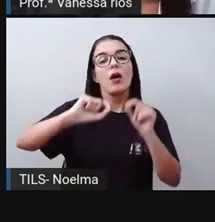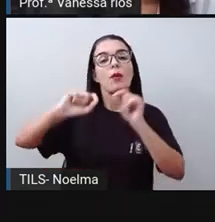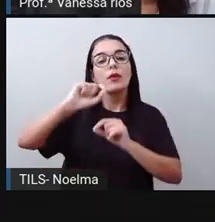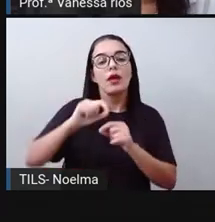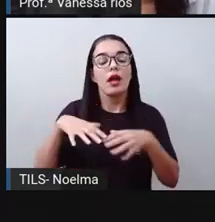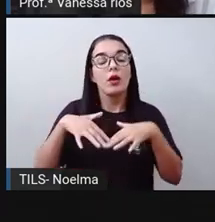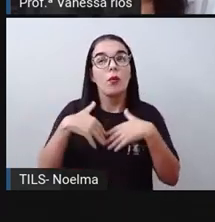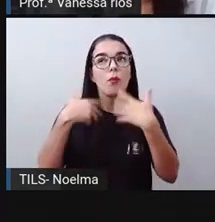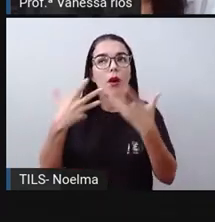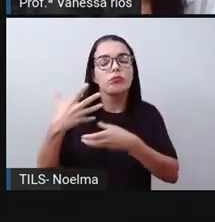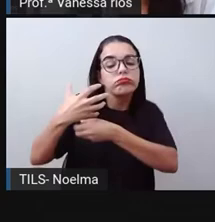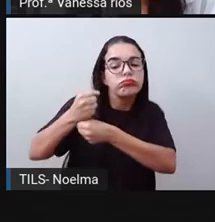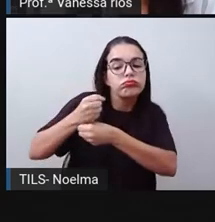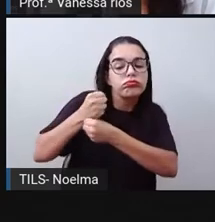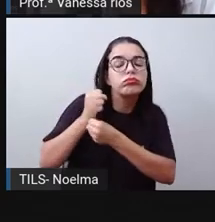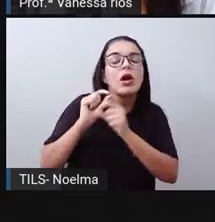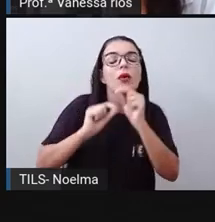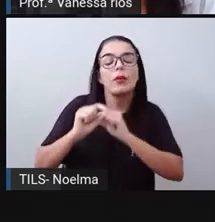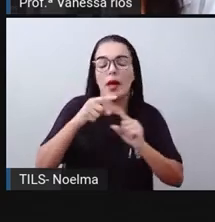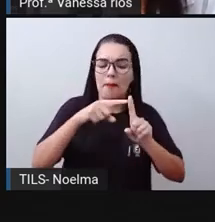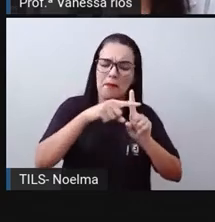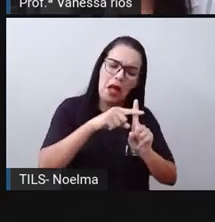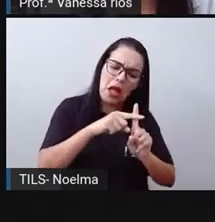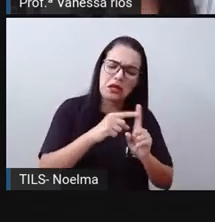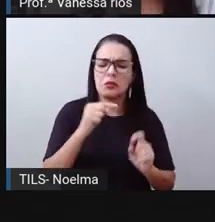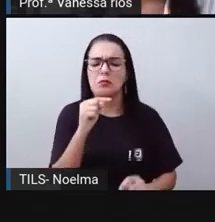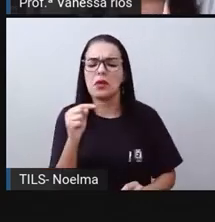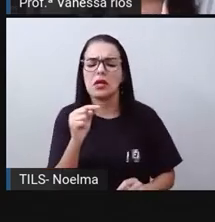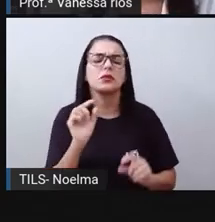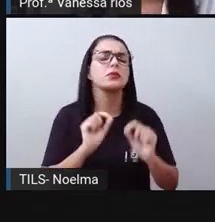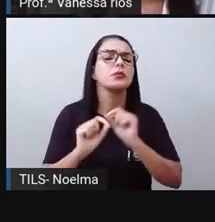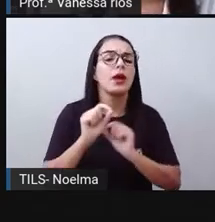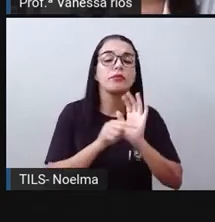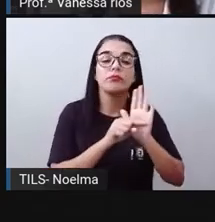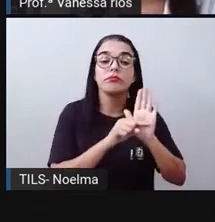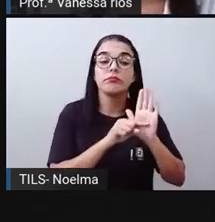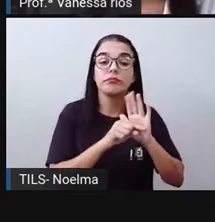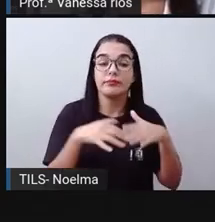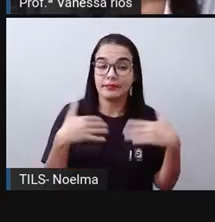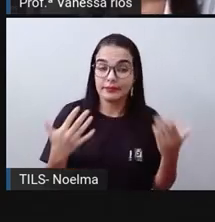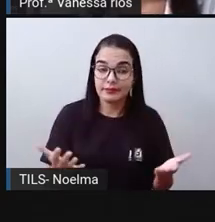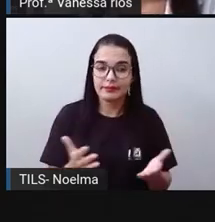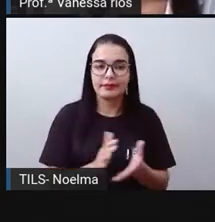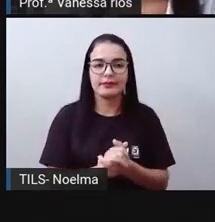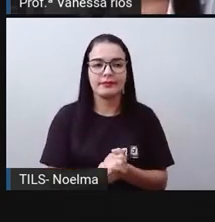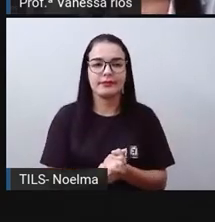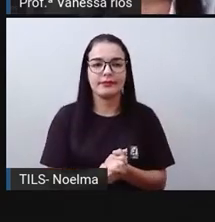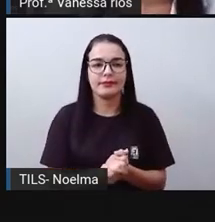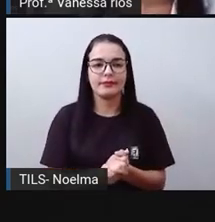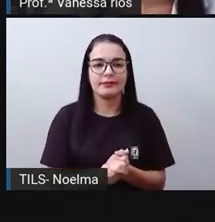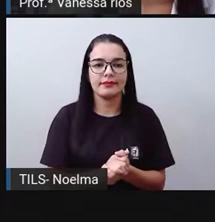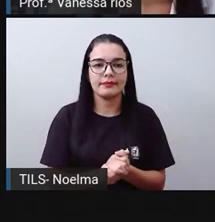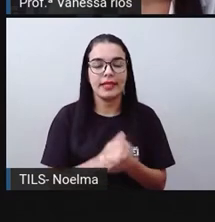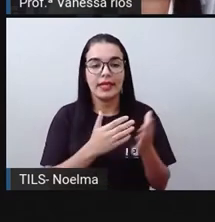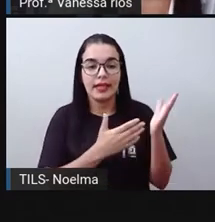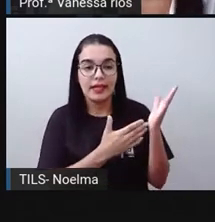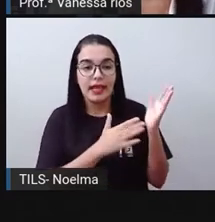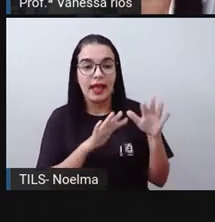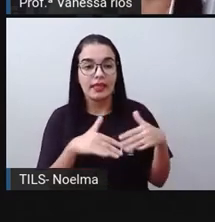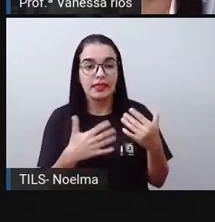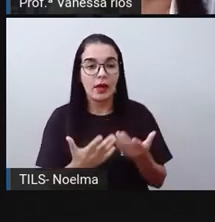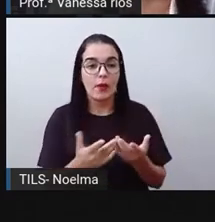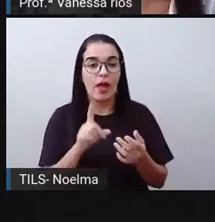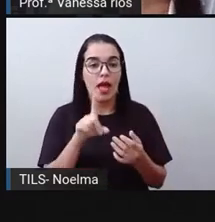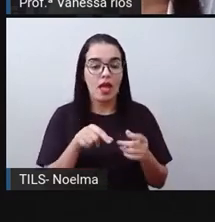operação está sendo realização realizada pela menina aí da fotografia. A gente observa pelo sinal, que é o